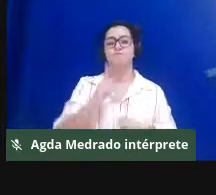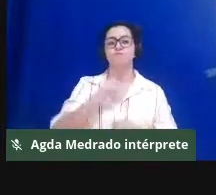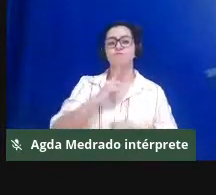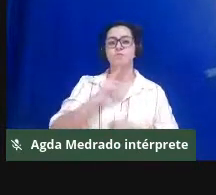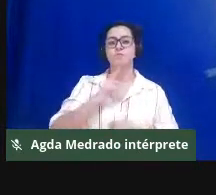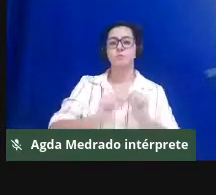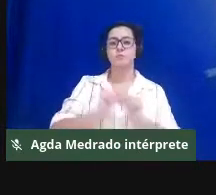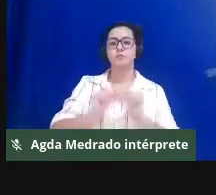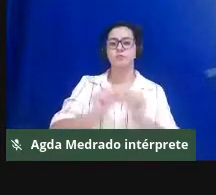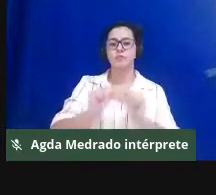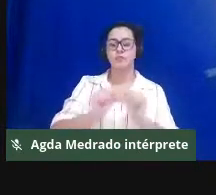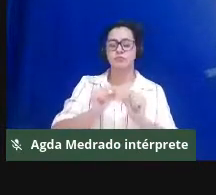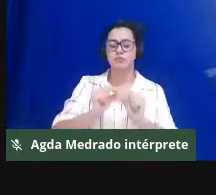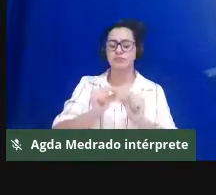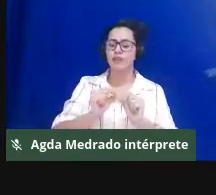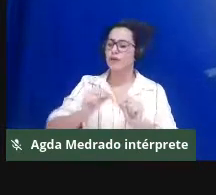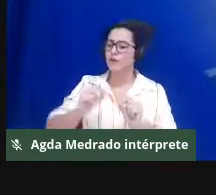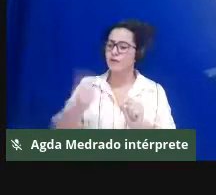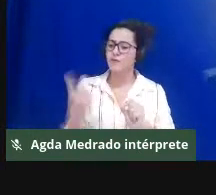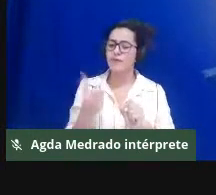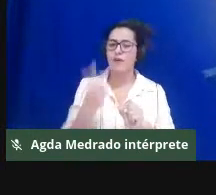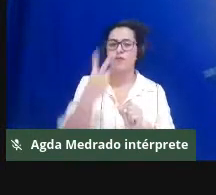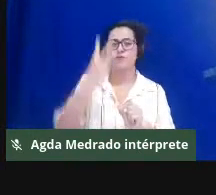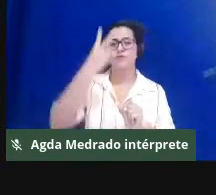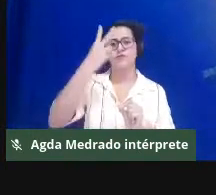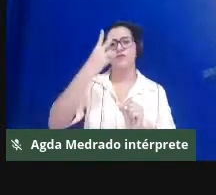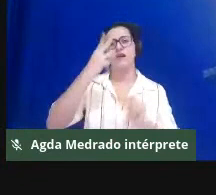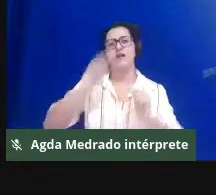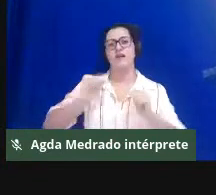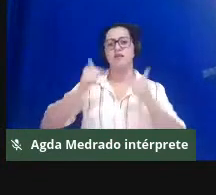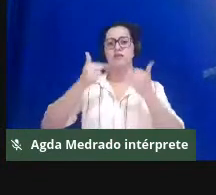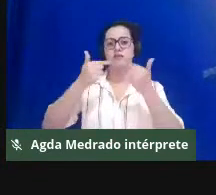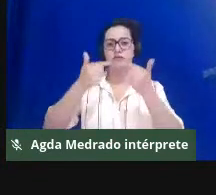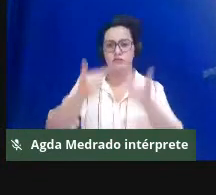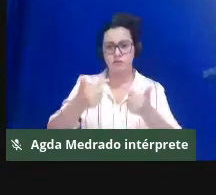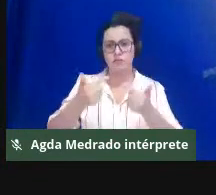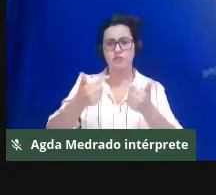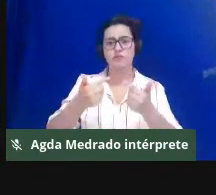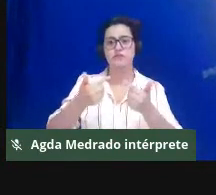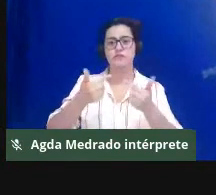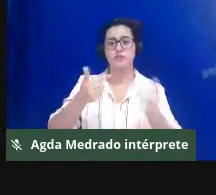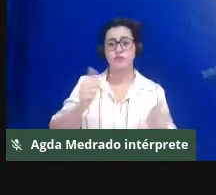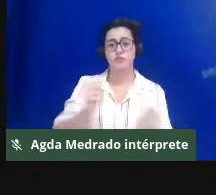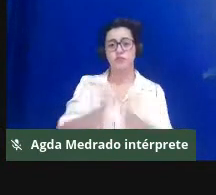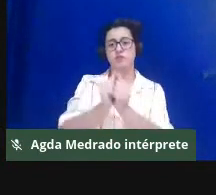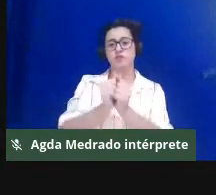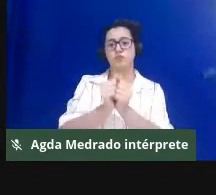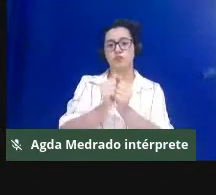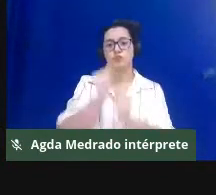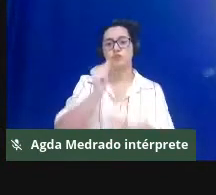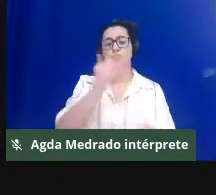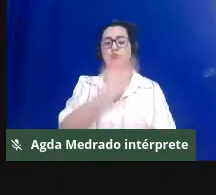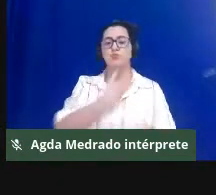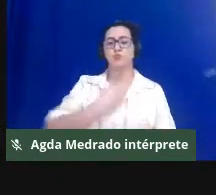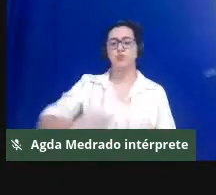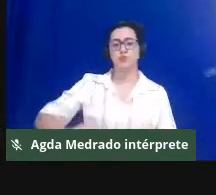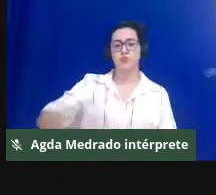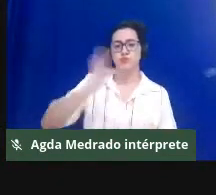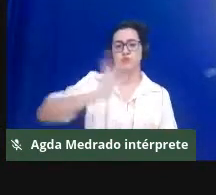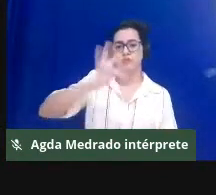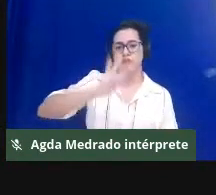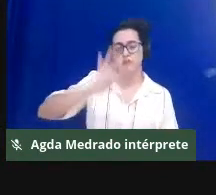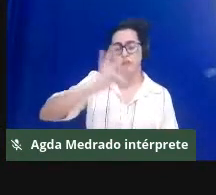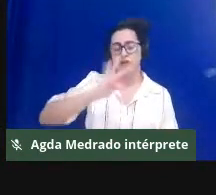projetos agropecuários, o governo federal, né? E aí, através das políticas públicas, vai fazer com que fazendeiros locais